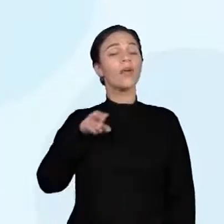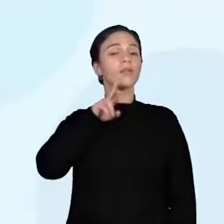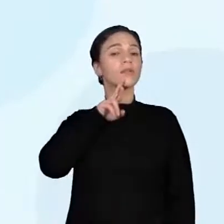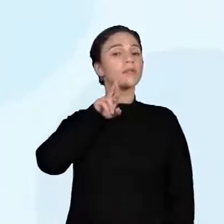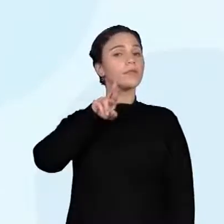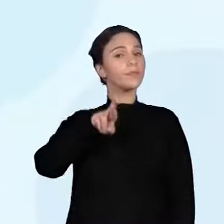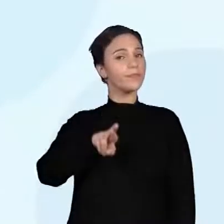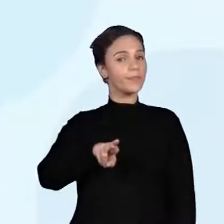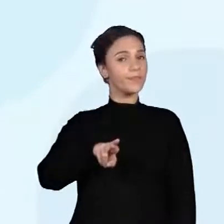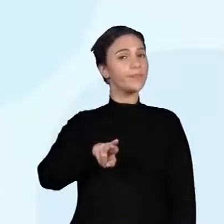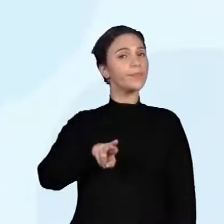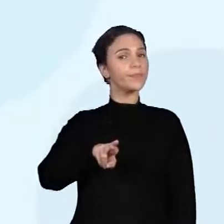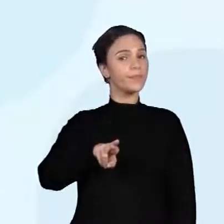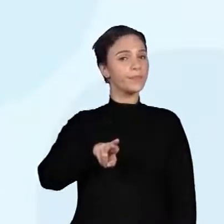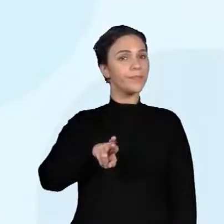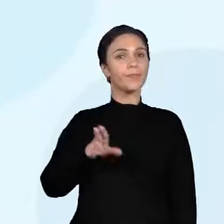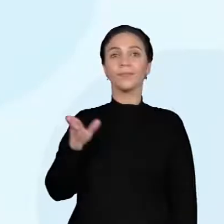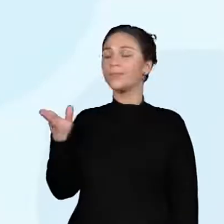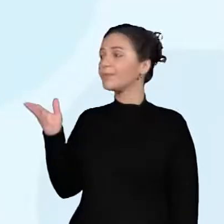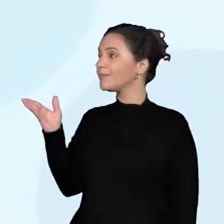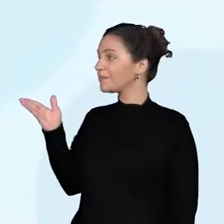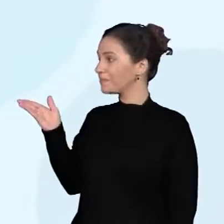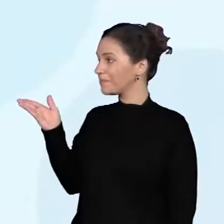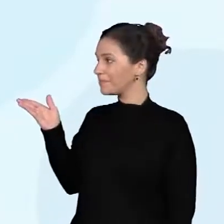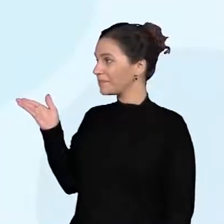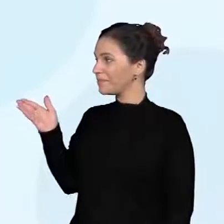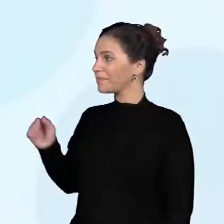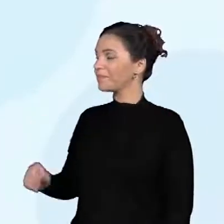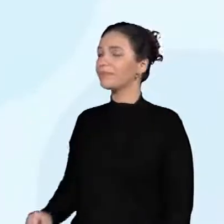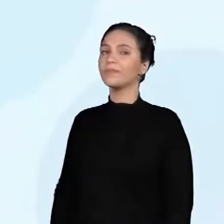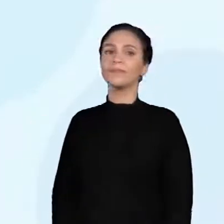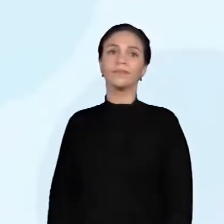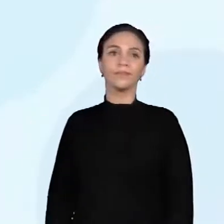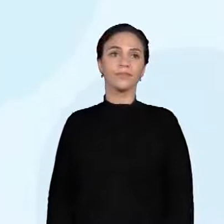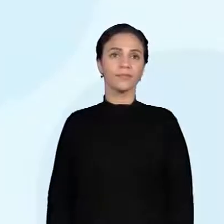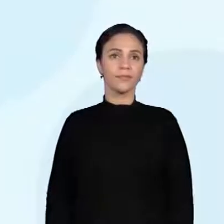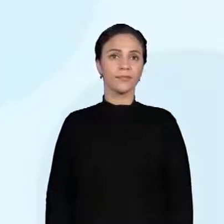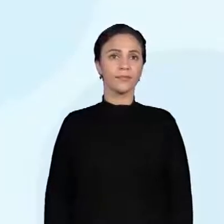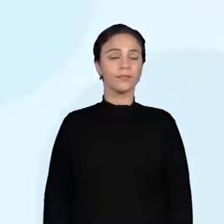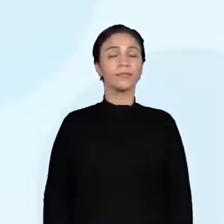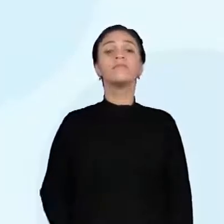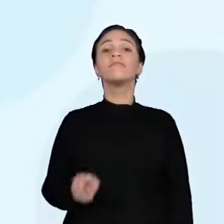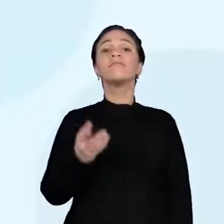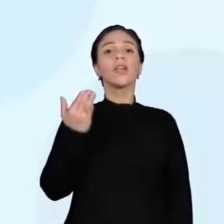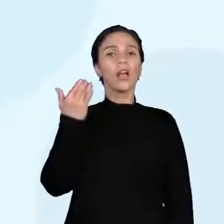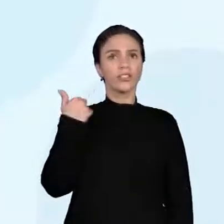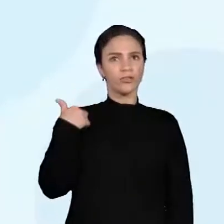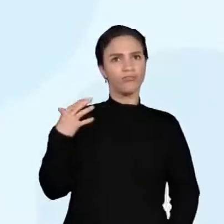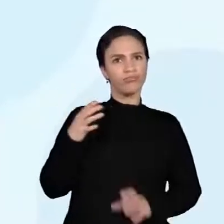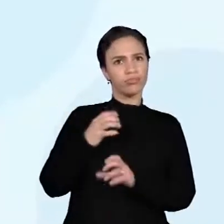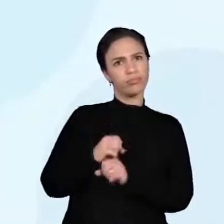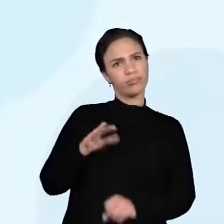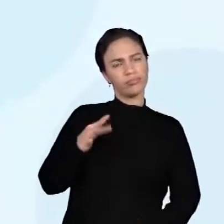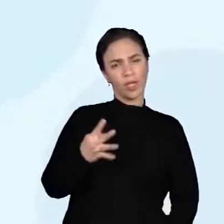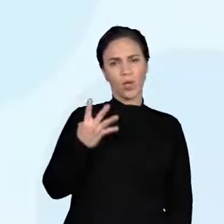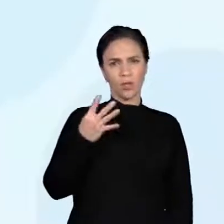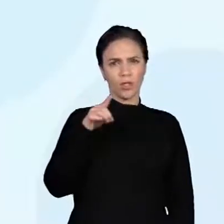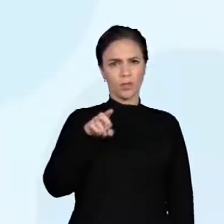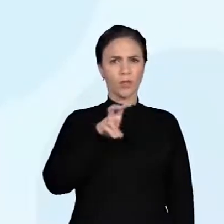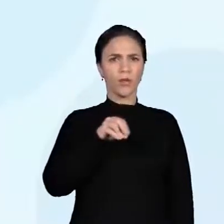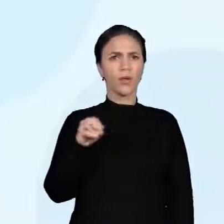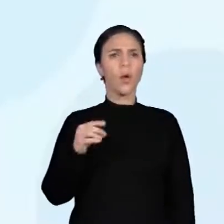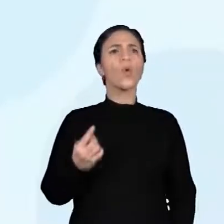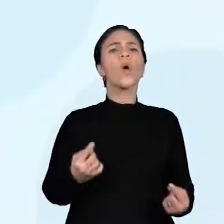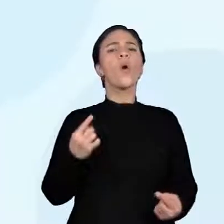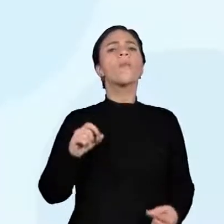obtivemos aqui, que a gente fez a estimativa, era de 4.500. Será que deu